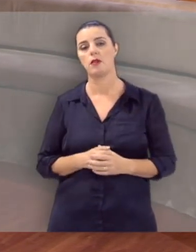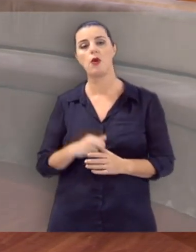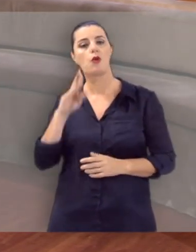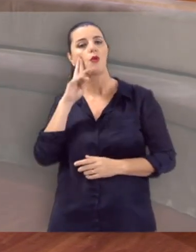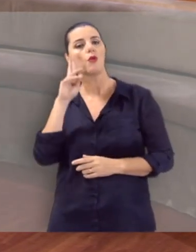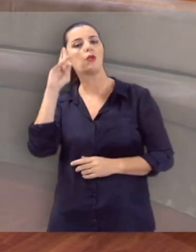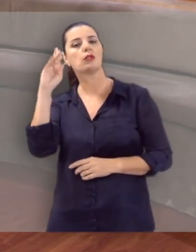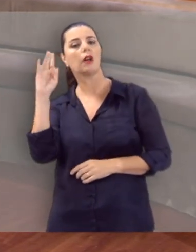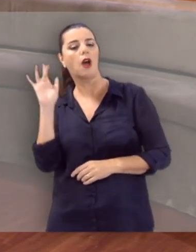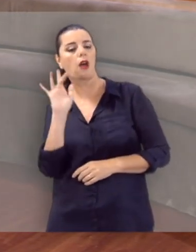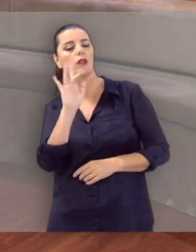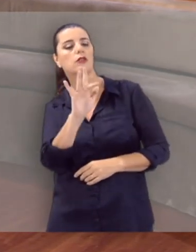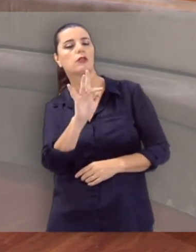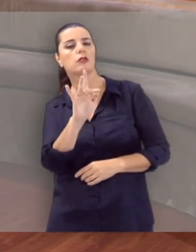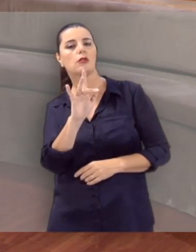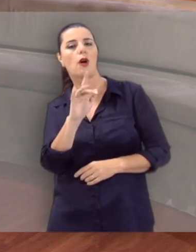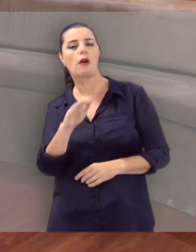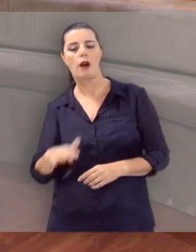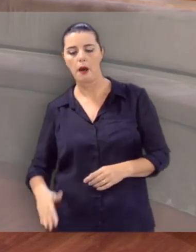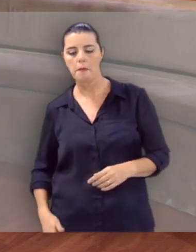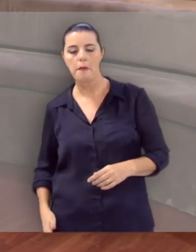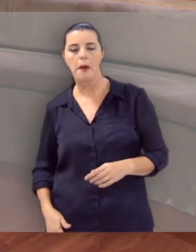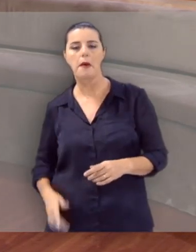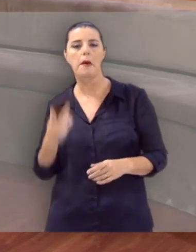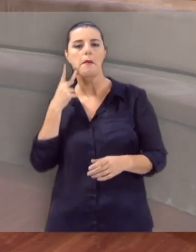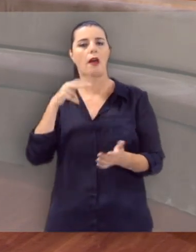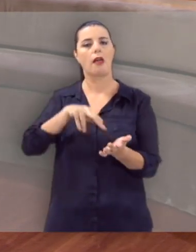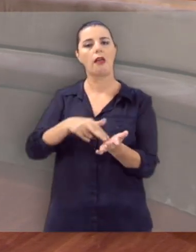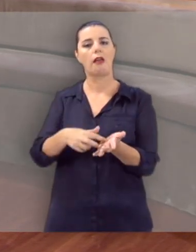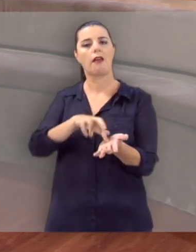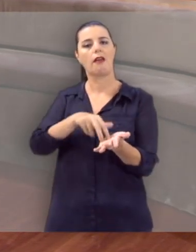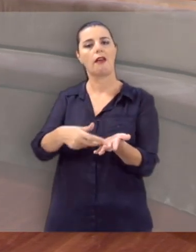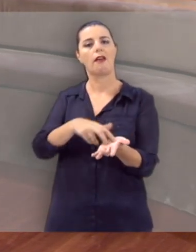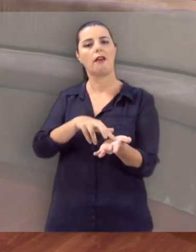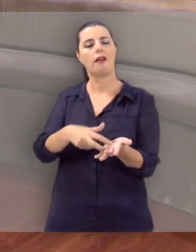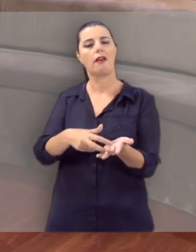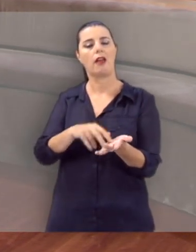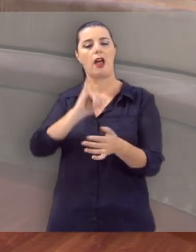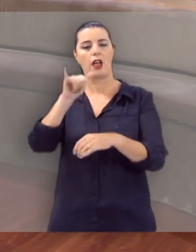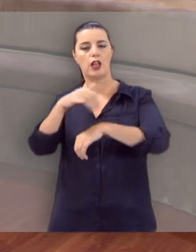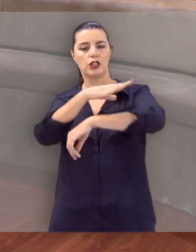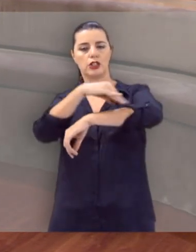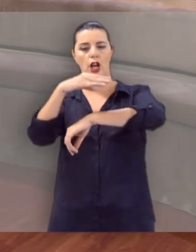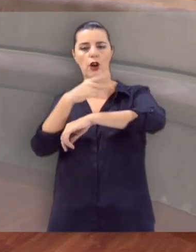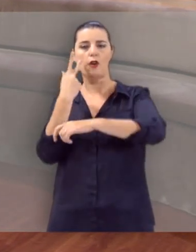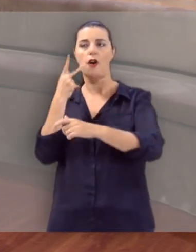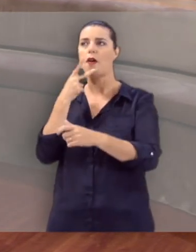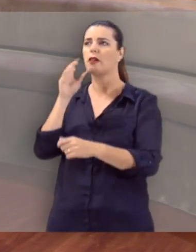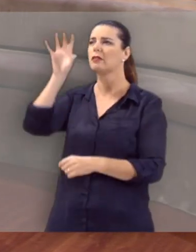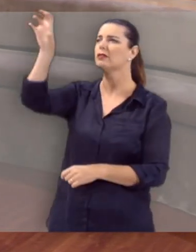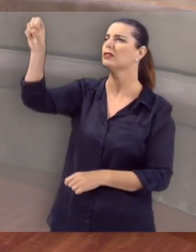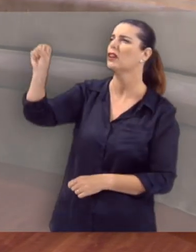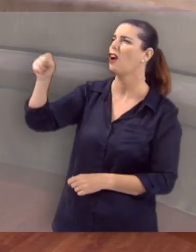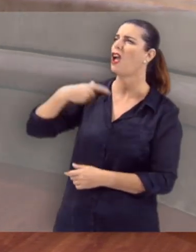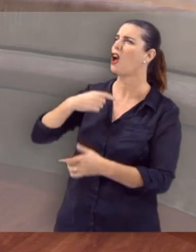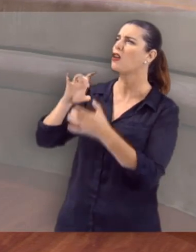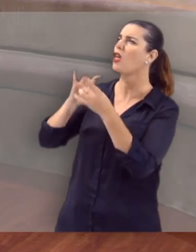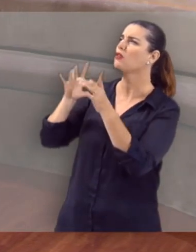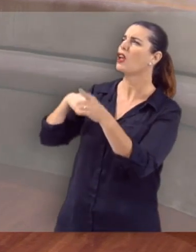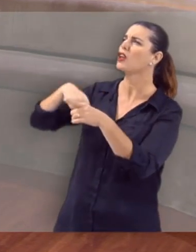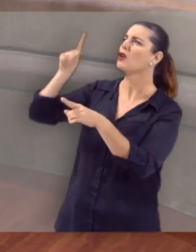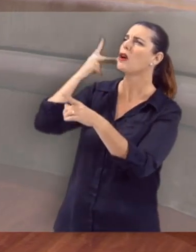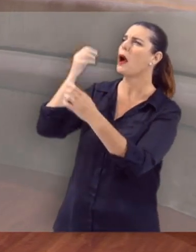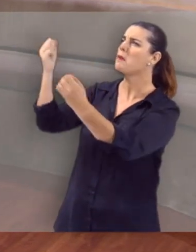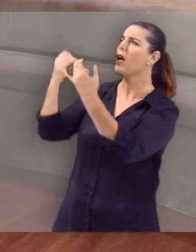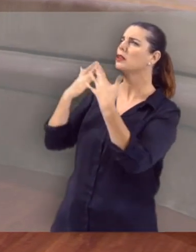o Senhor toca na articulação da coxa dele e o deixa aleijado. Então Jacó se agarra a Deus e disse assim,